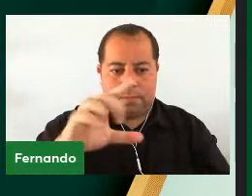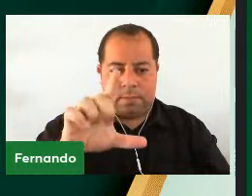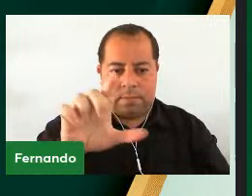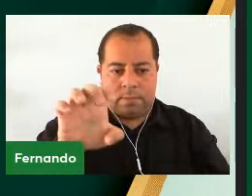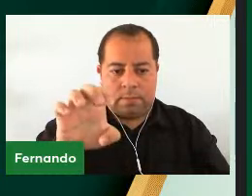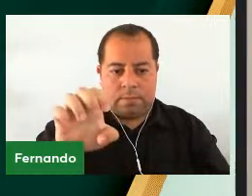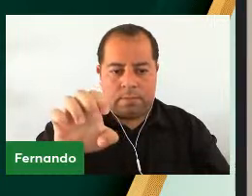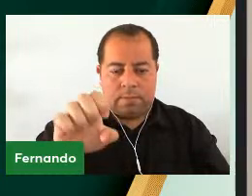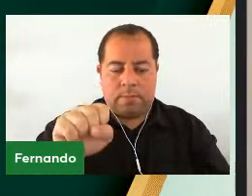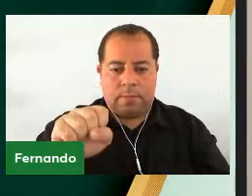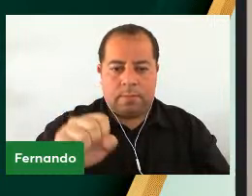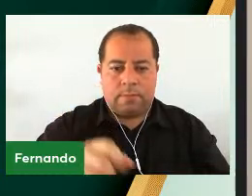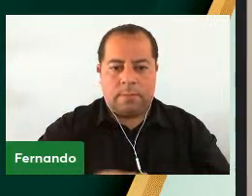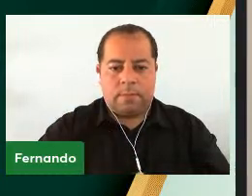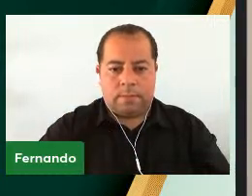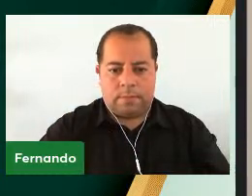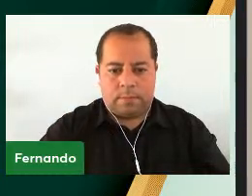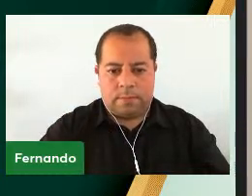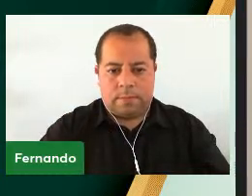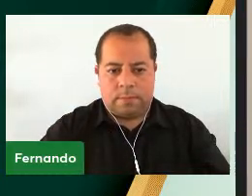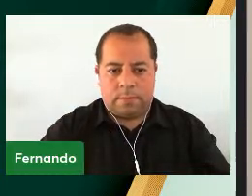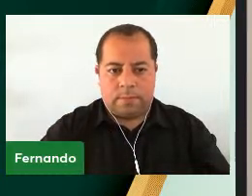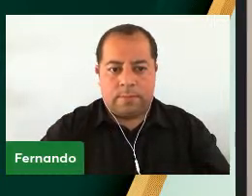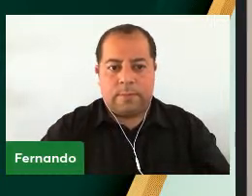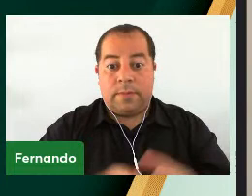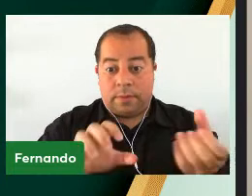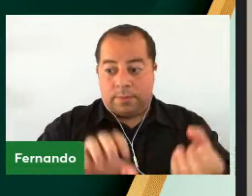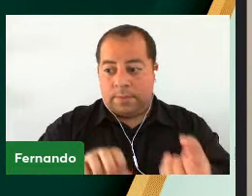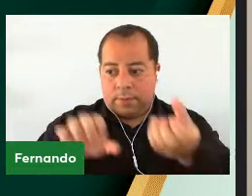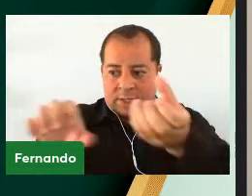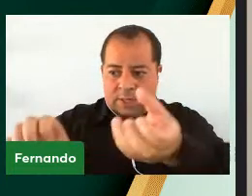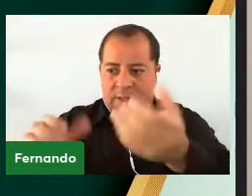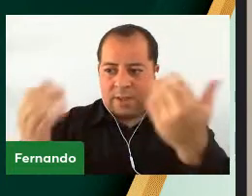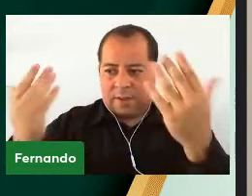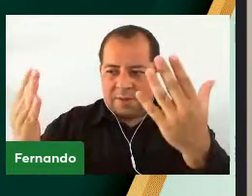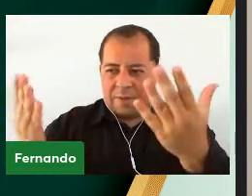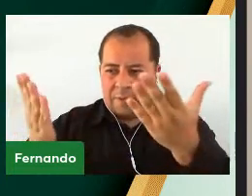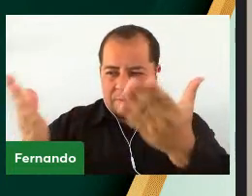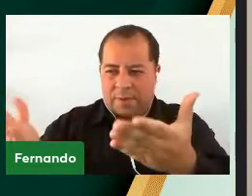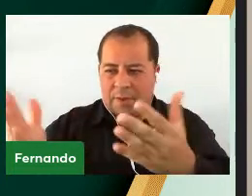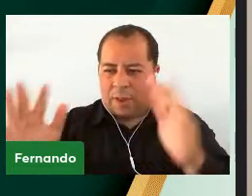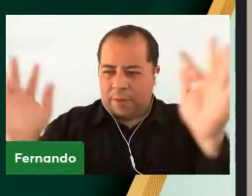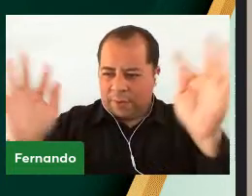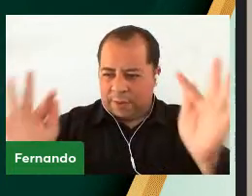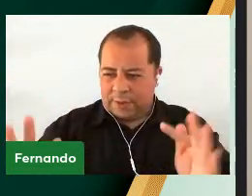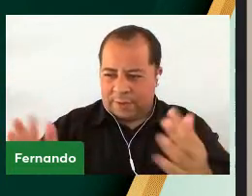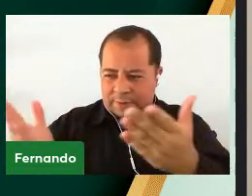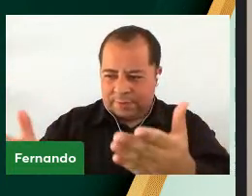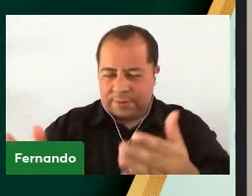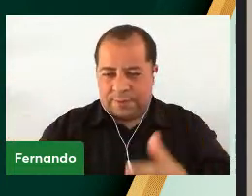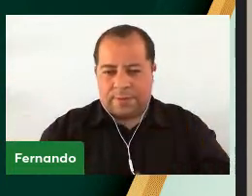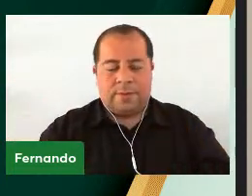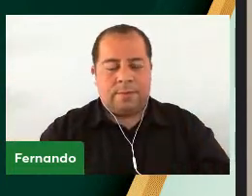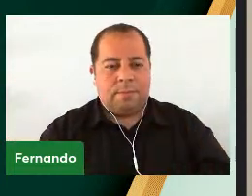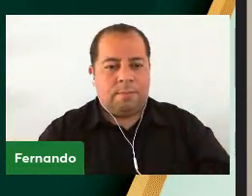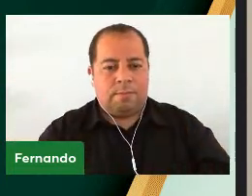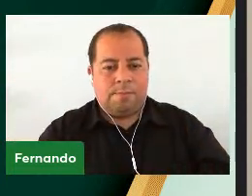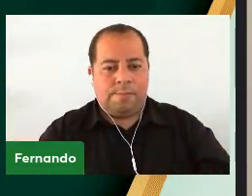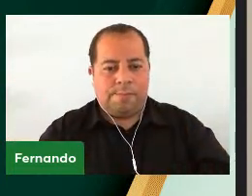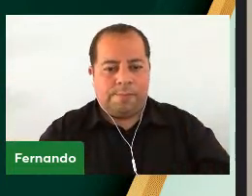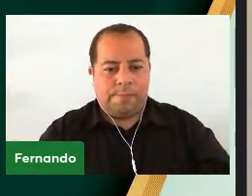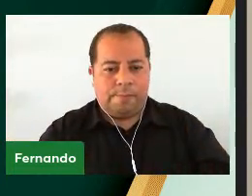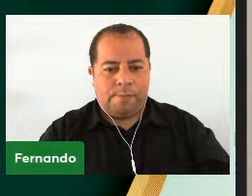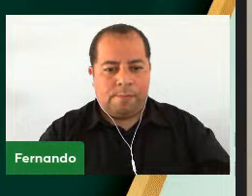Félix Vieta Neto Confira o tio grau Parabéns, meu sucesso, felicidades Assim eu